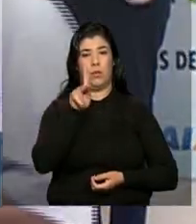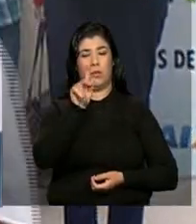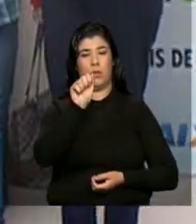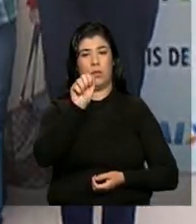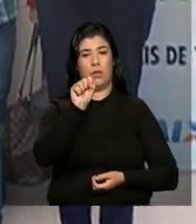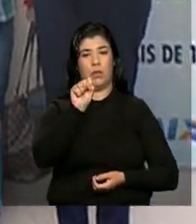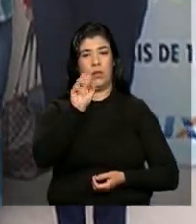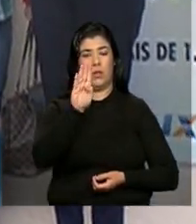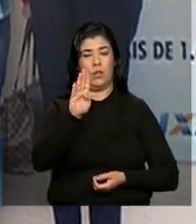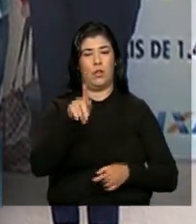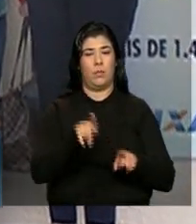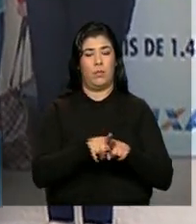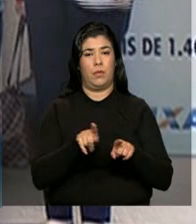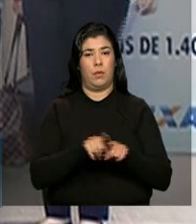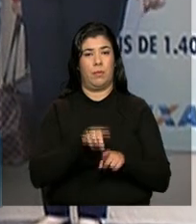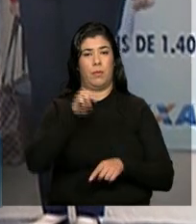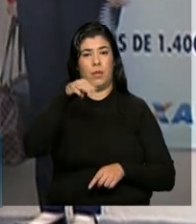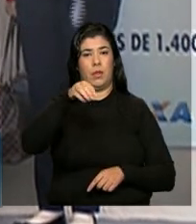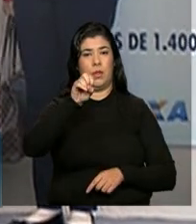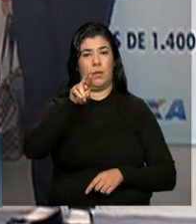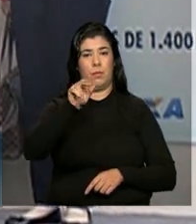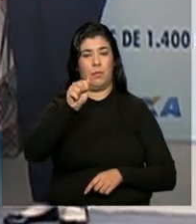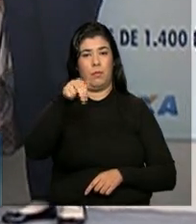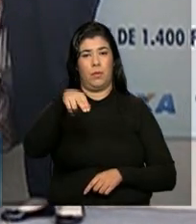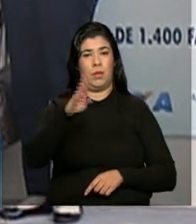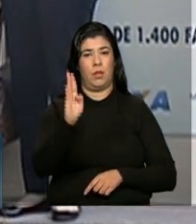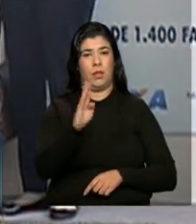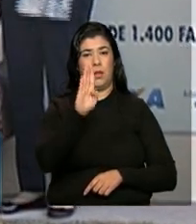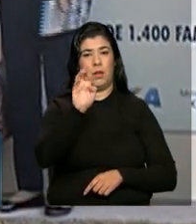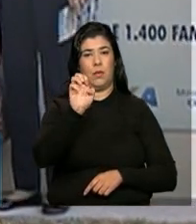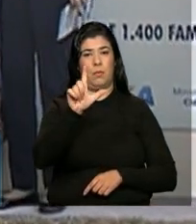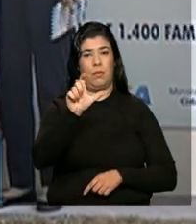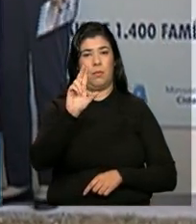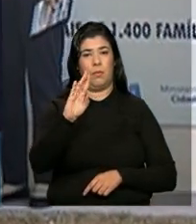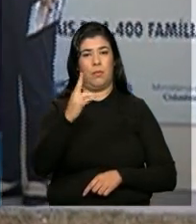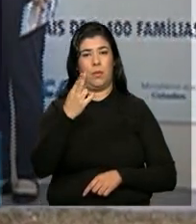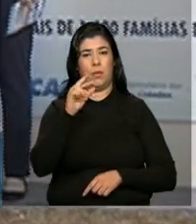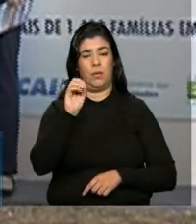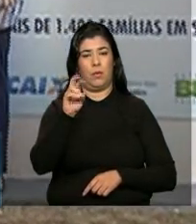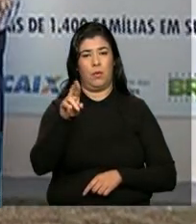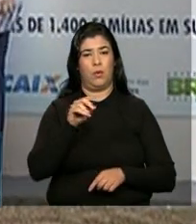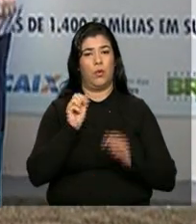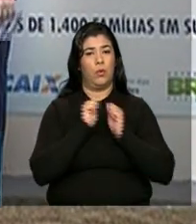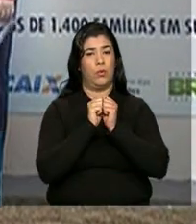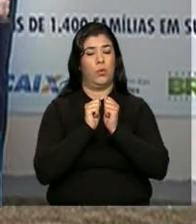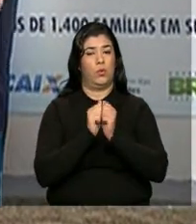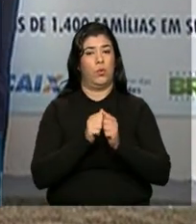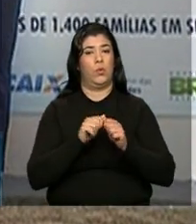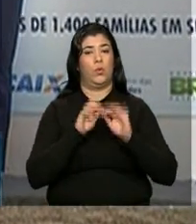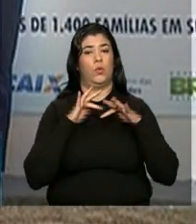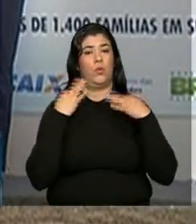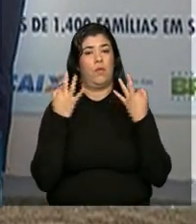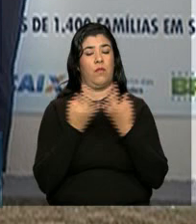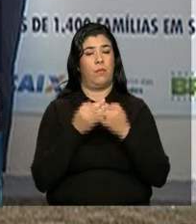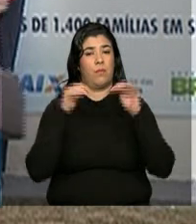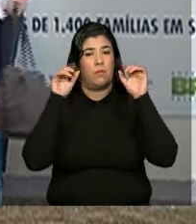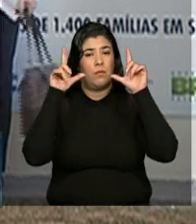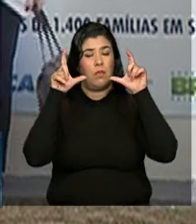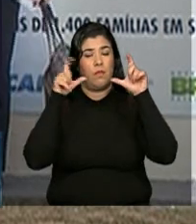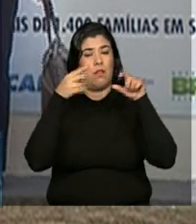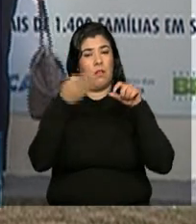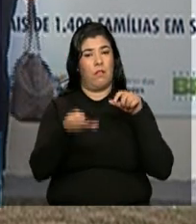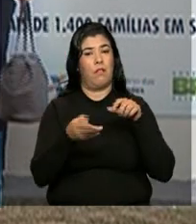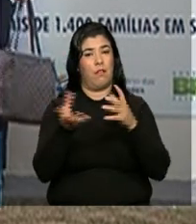Miriam Belchior, presidente da Caixa Econômica Federal, posando para a foto com a família que foi beneficiada com uma